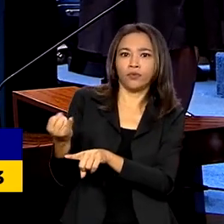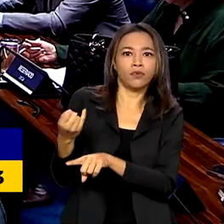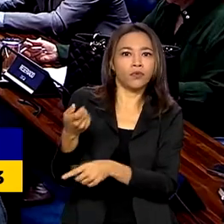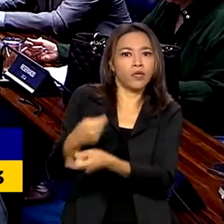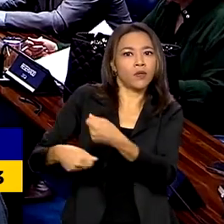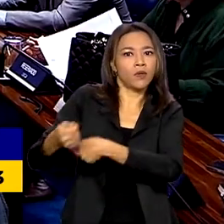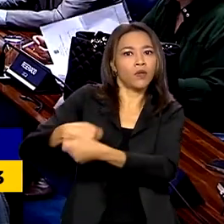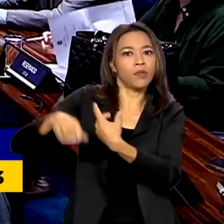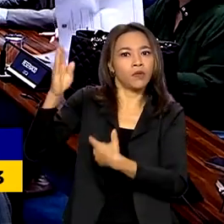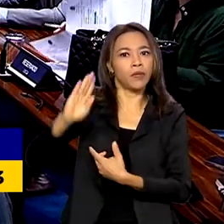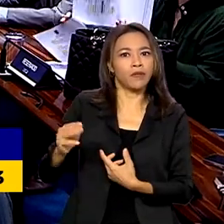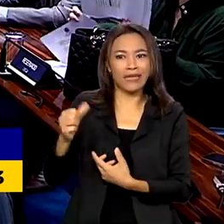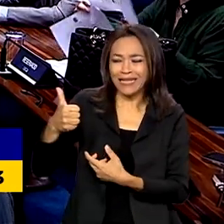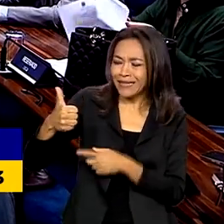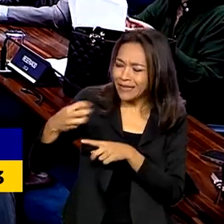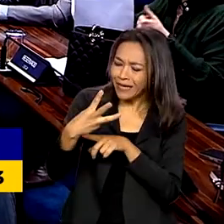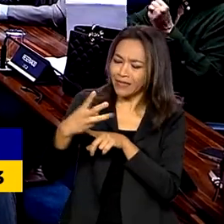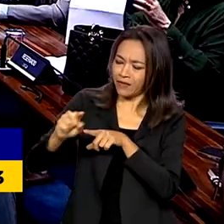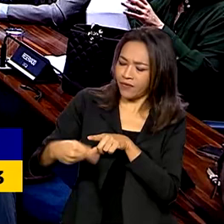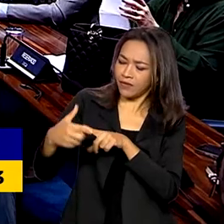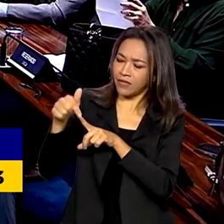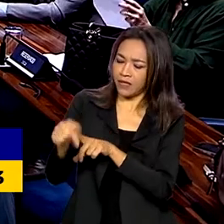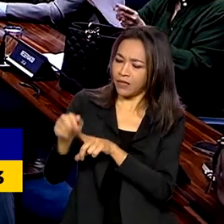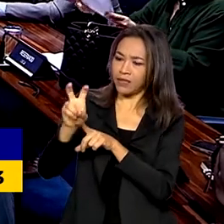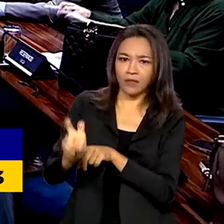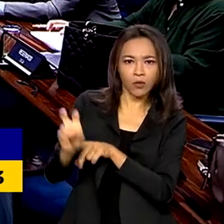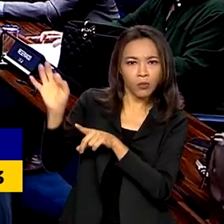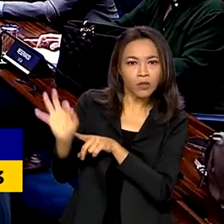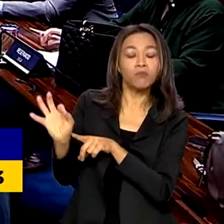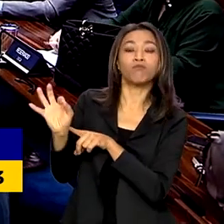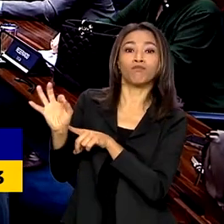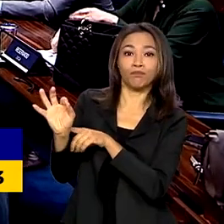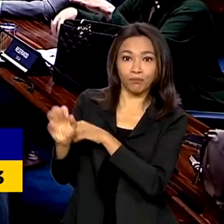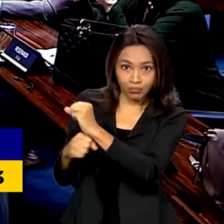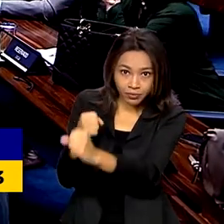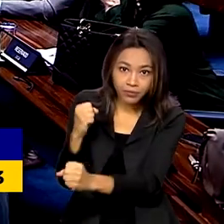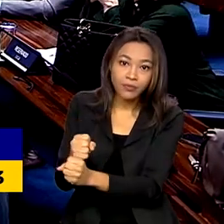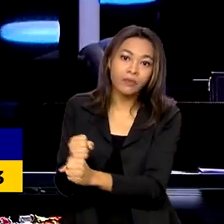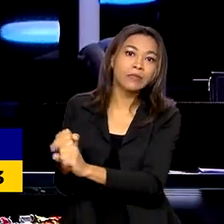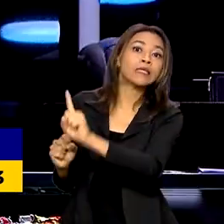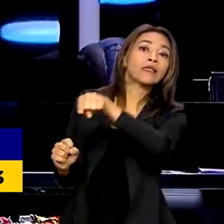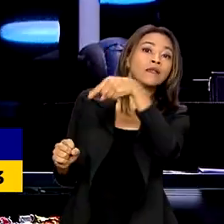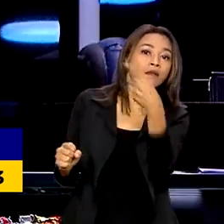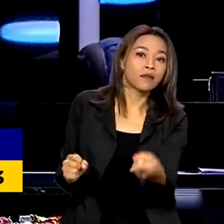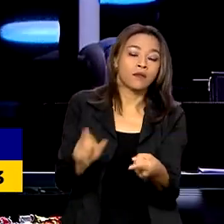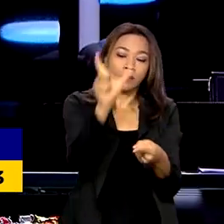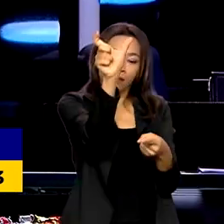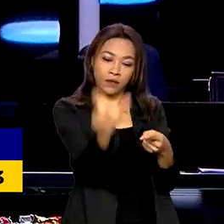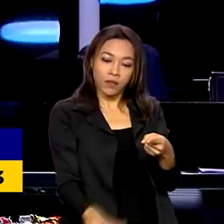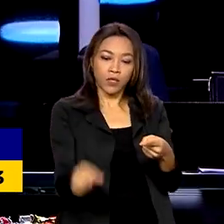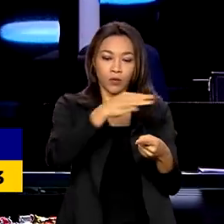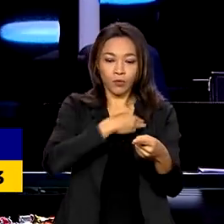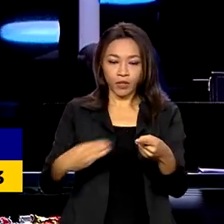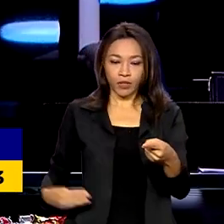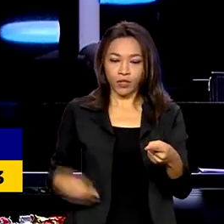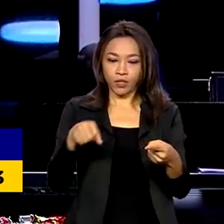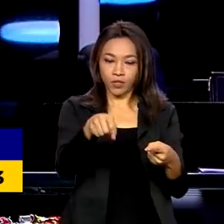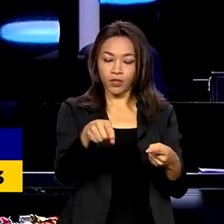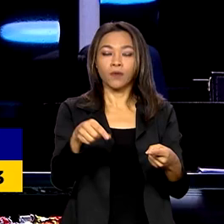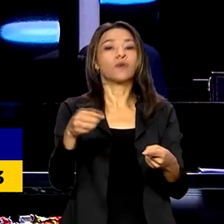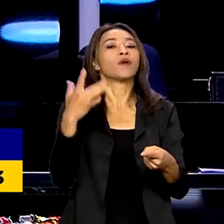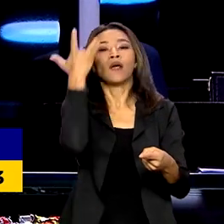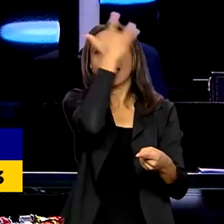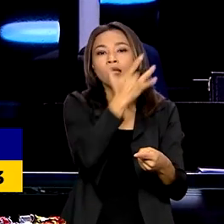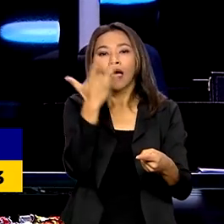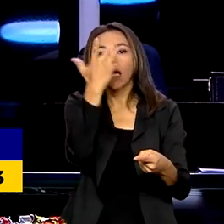brasileira em 13,75% ao ano. Em seguida, o ministro da Fazenda, Fernando Haddad,